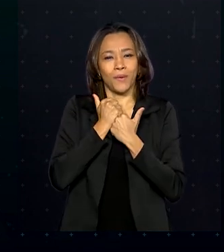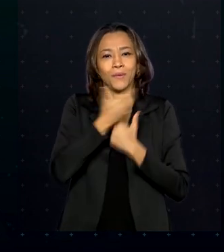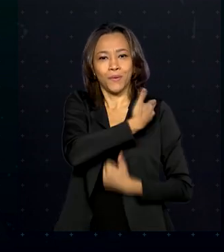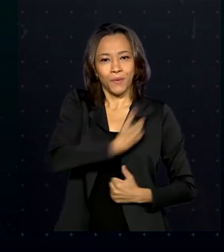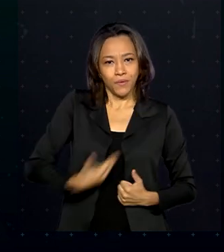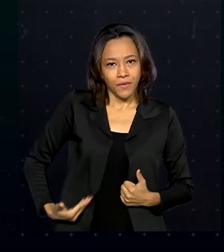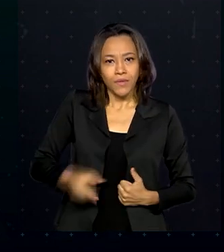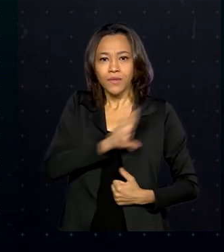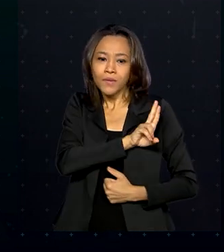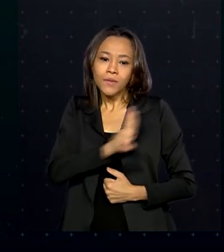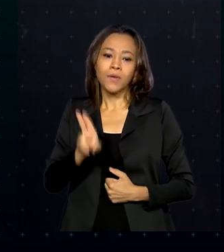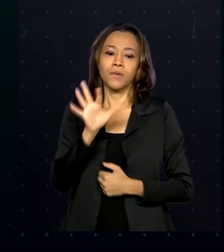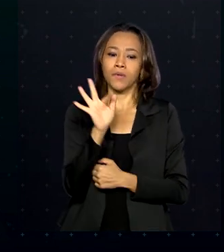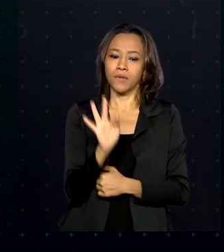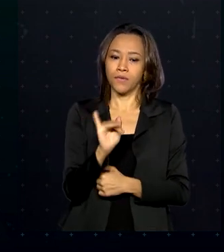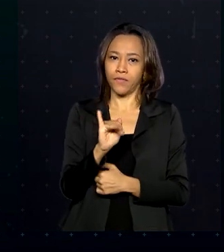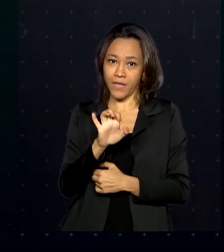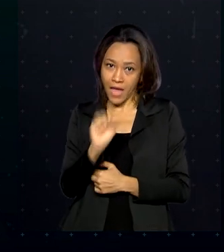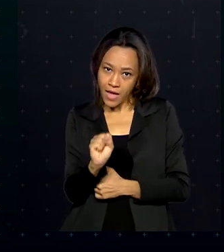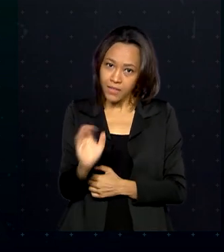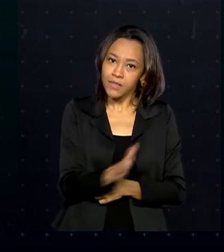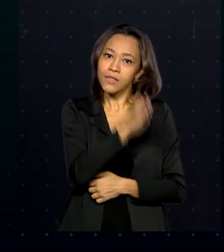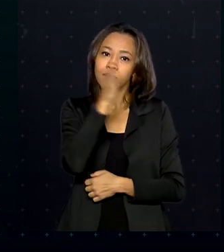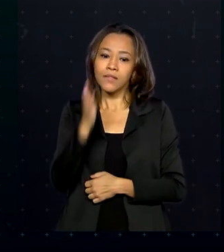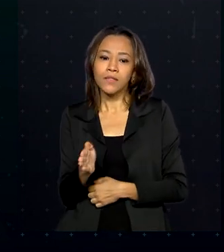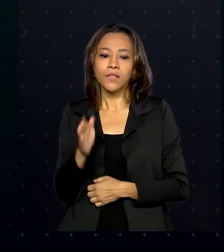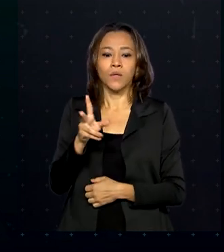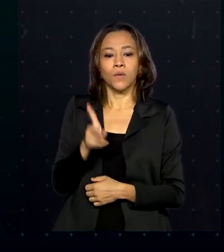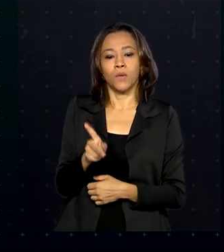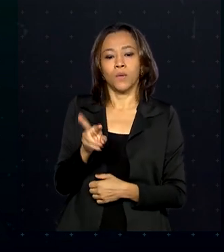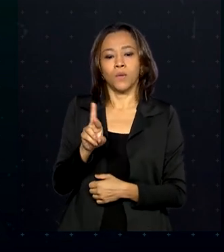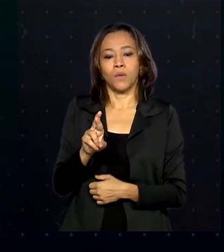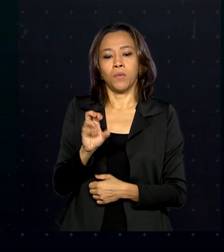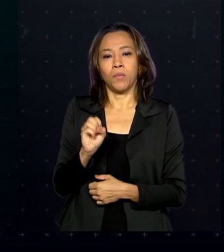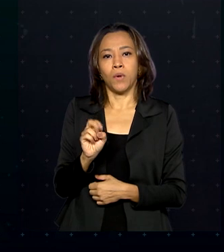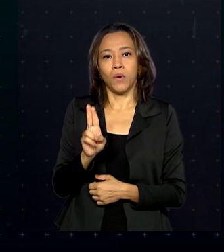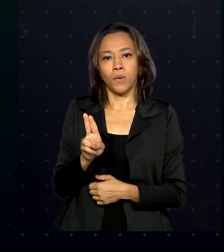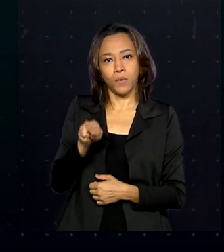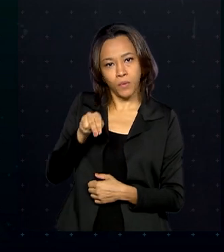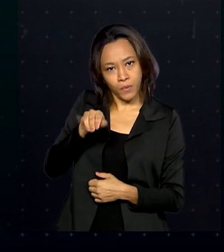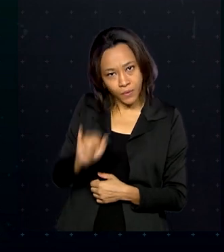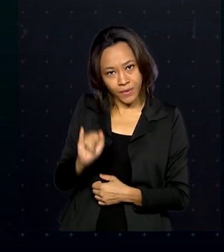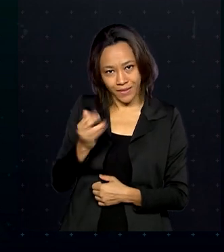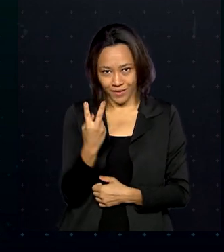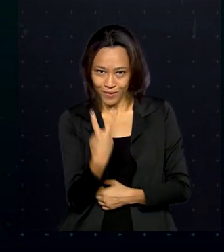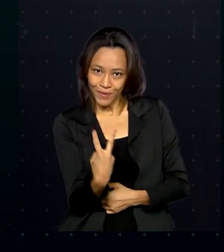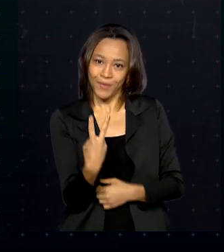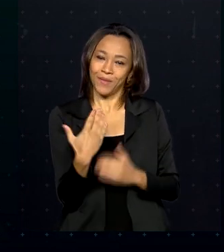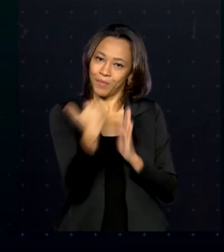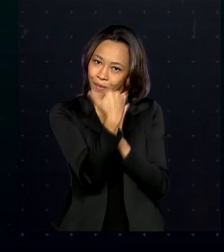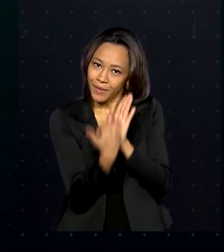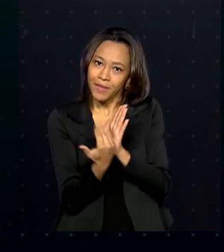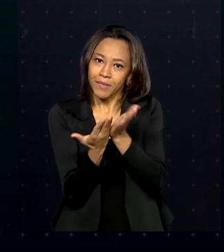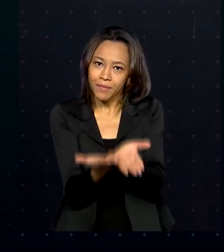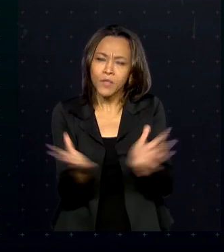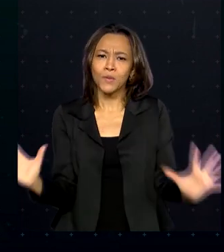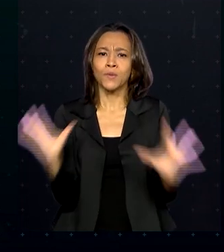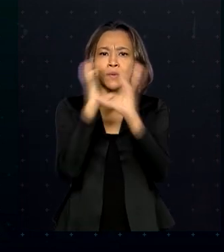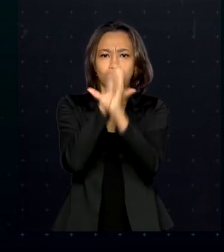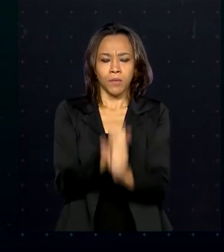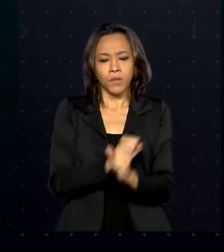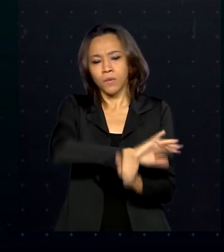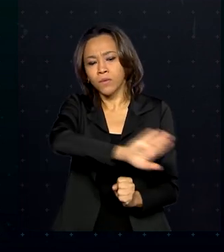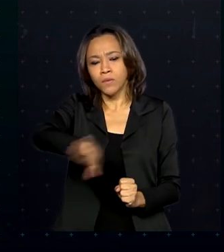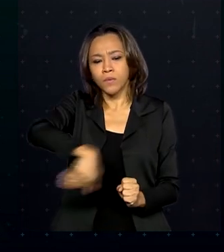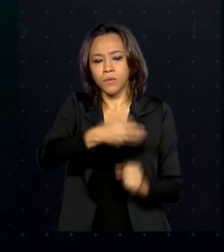Financiamento Estudantil, o FIES, e o Programa Universidade para Todos, o ProUni. Do total de